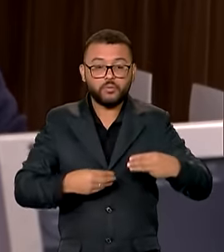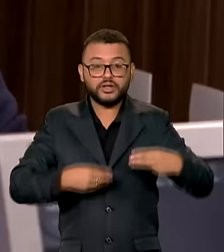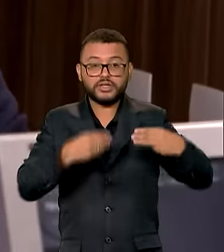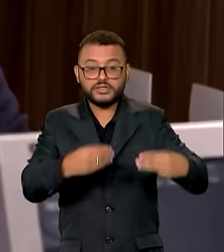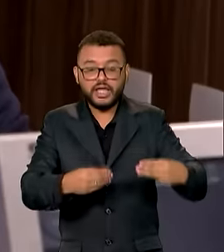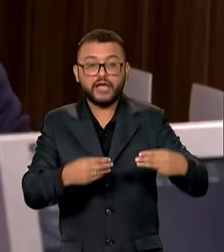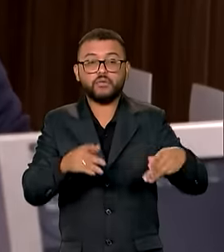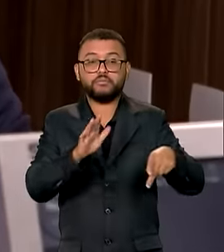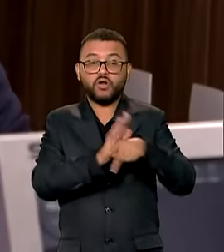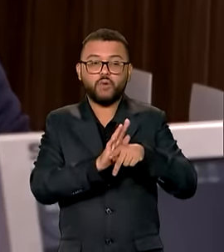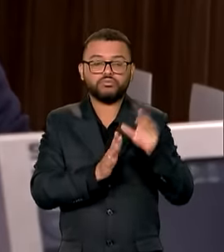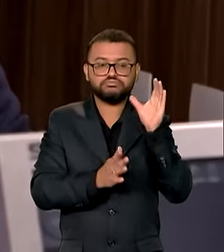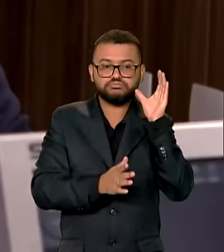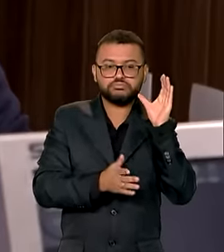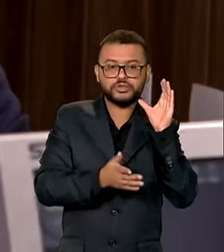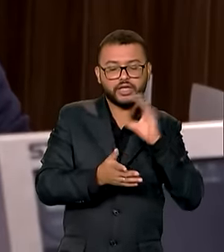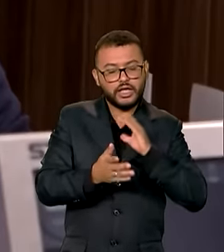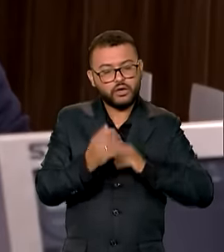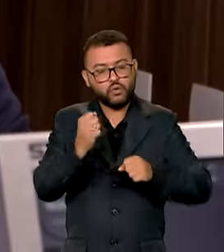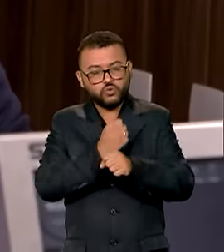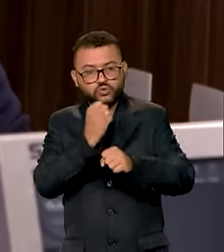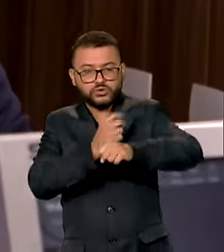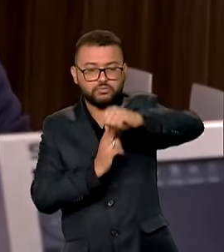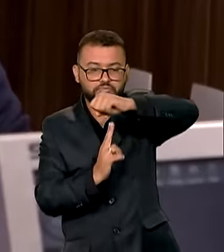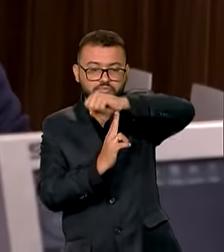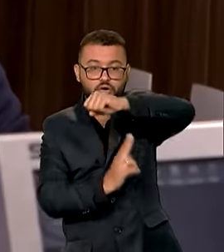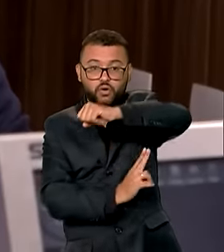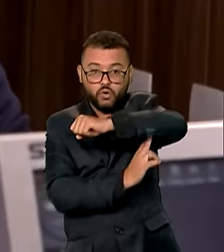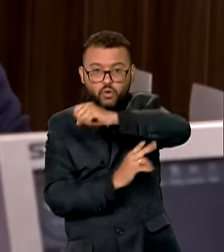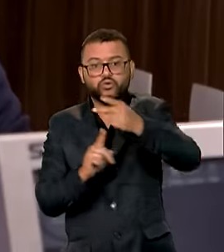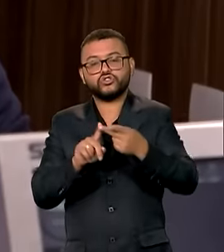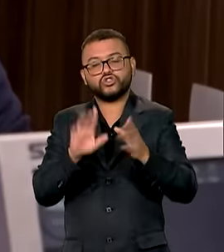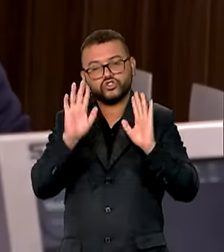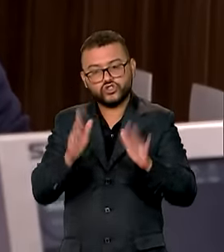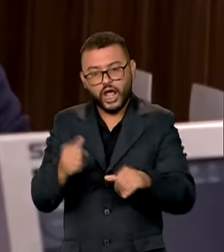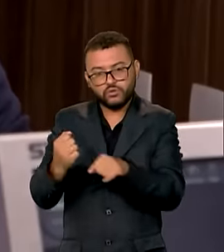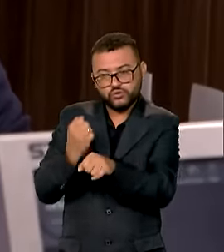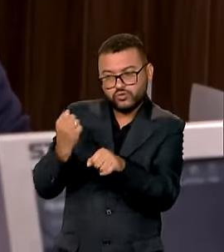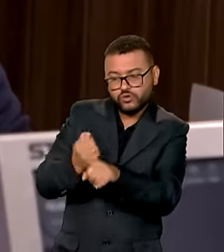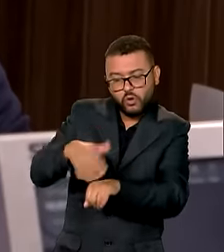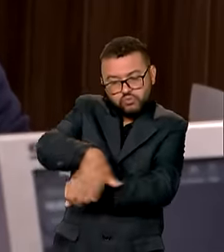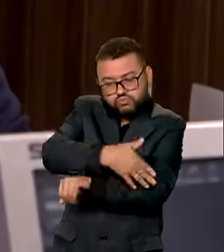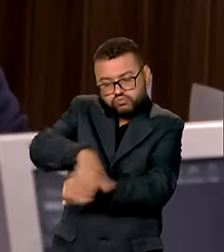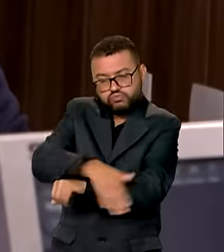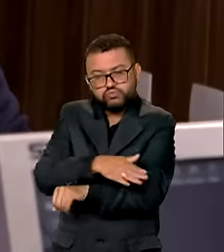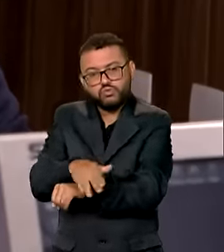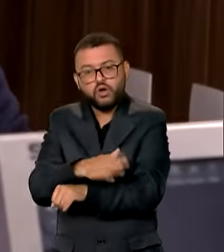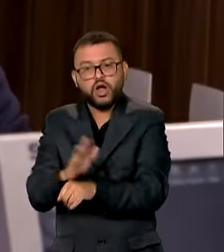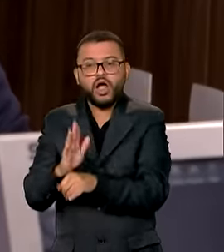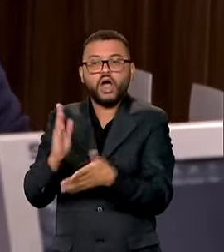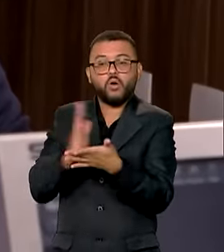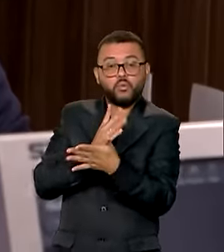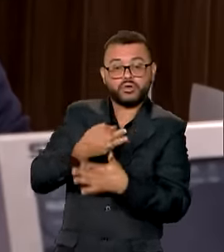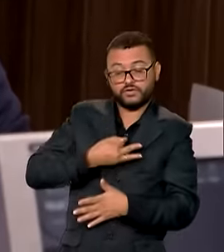Desenvolvimento Regional, de pontes, de passagens, de algumas estradas, sejam